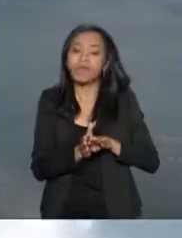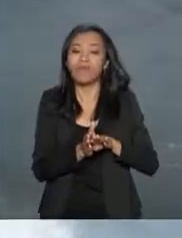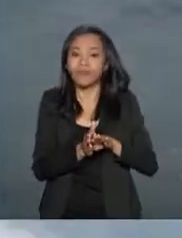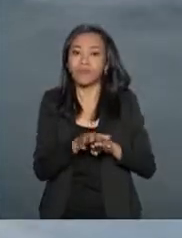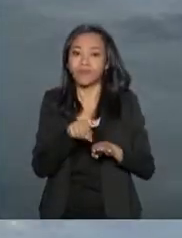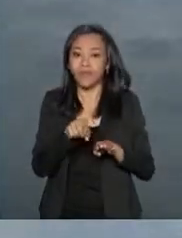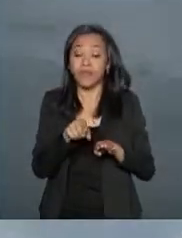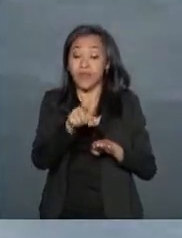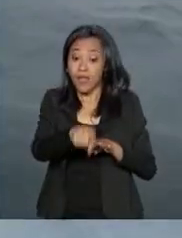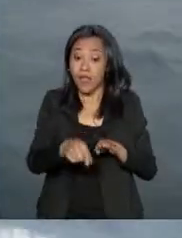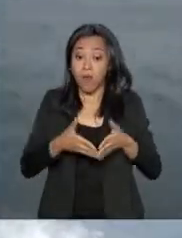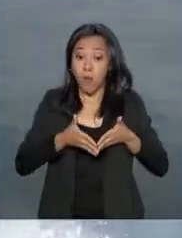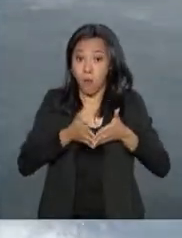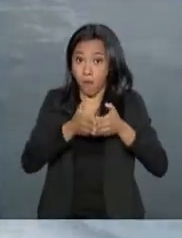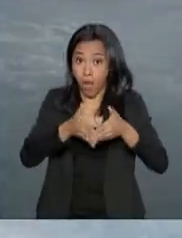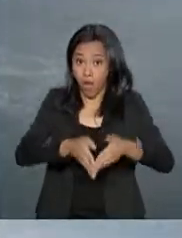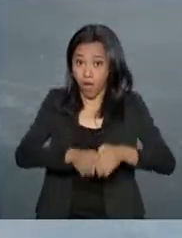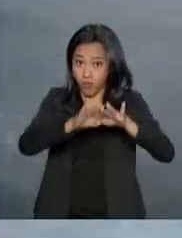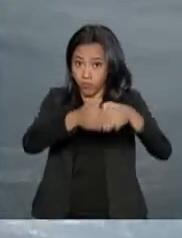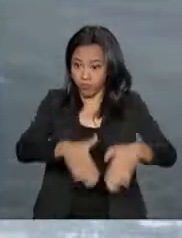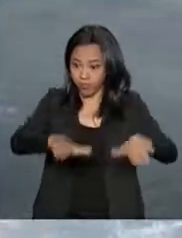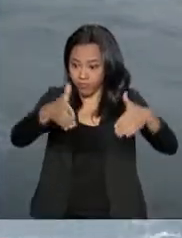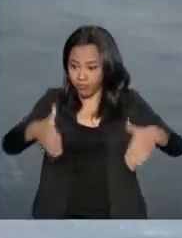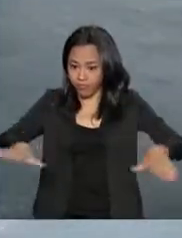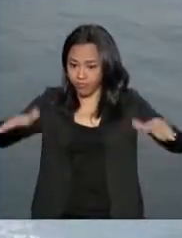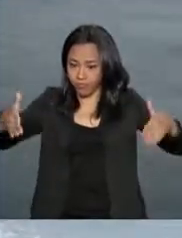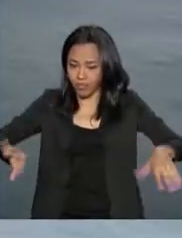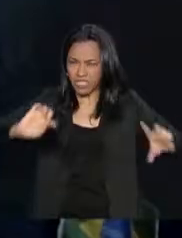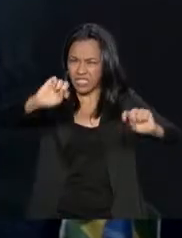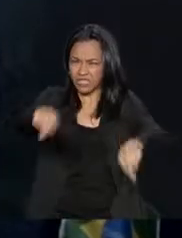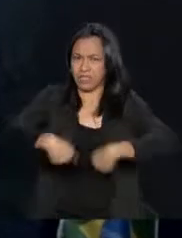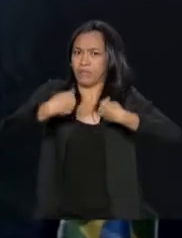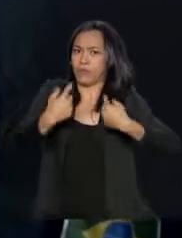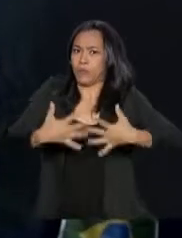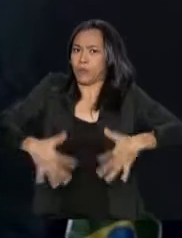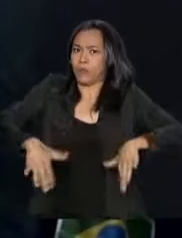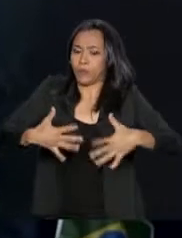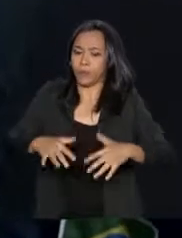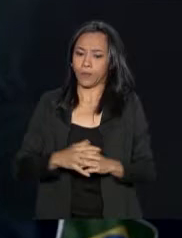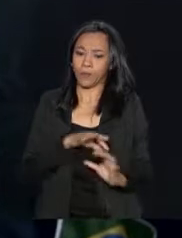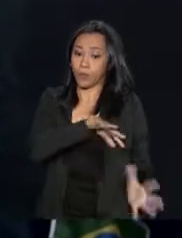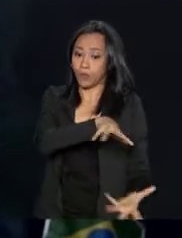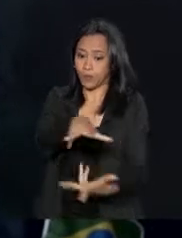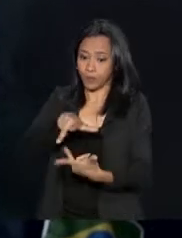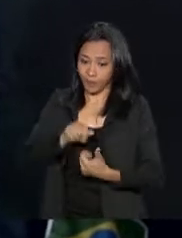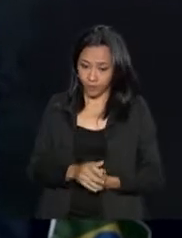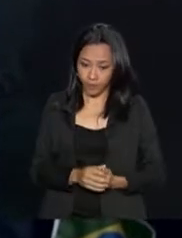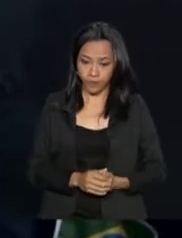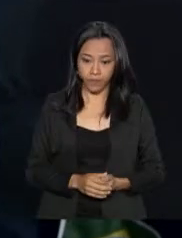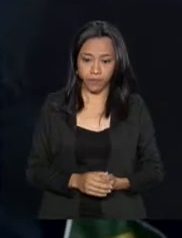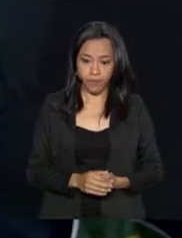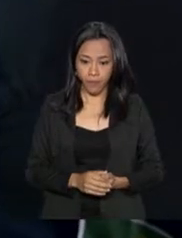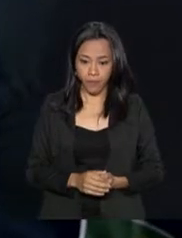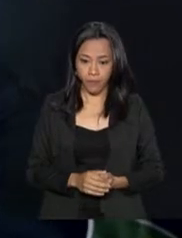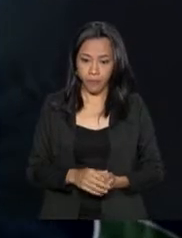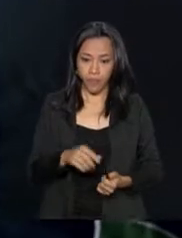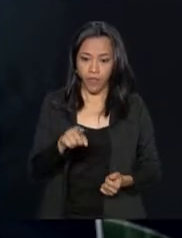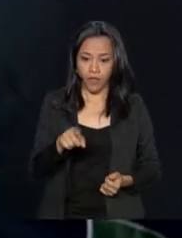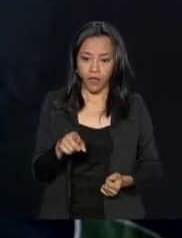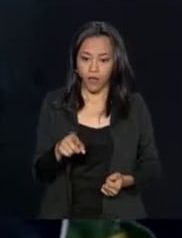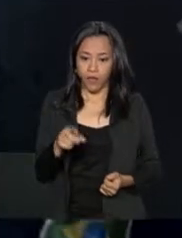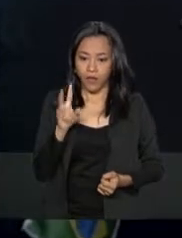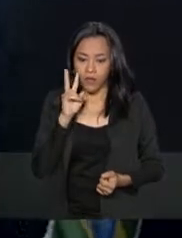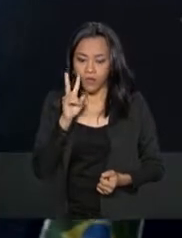um dos mares mais desafiadores do mundo. A travessia do Drake tem que ser feita com gente profissional. Pode vir um